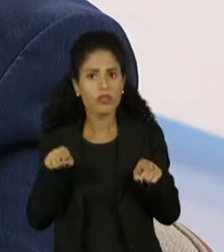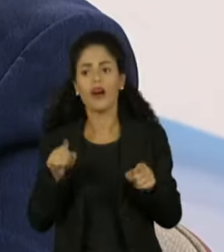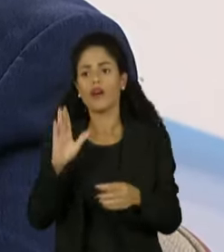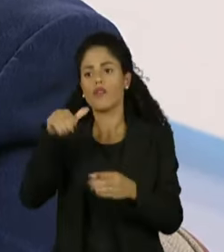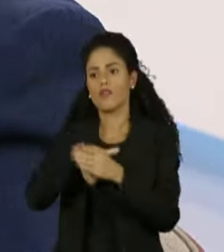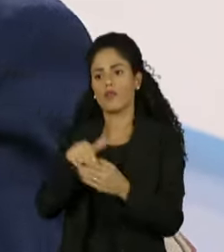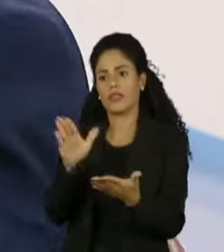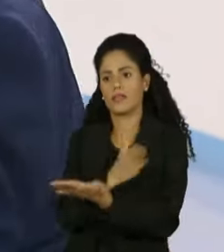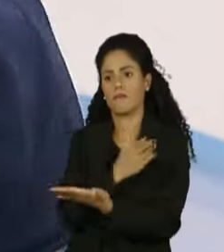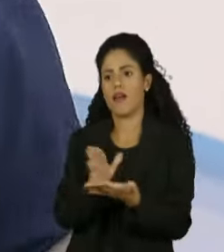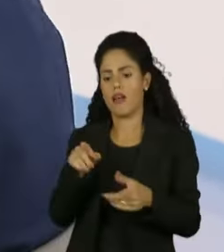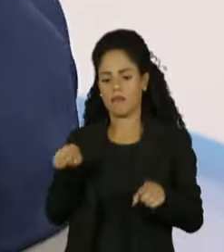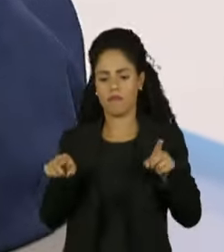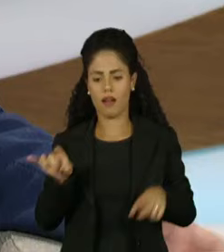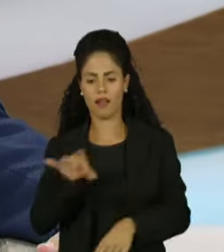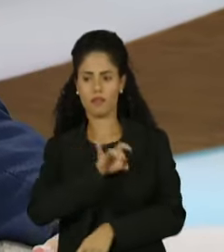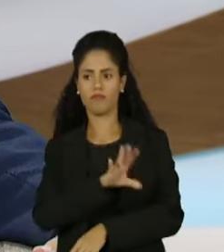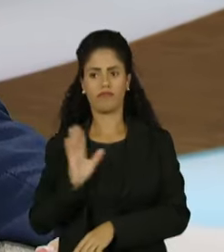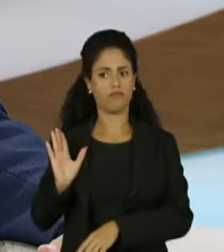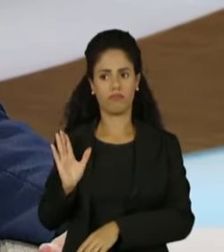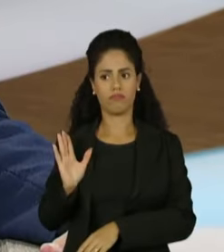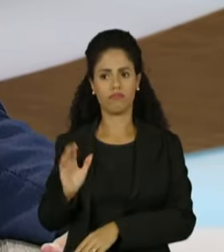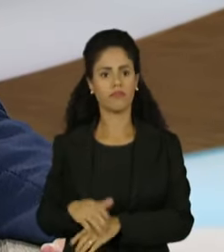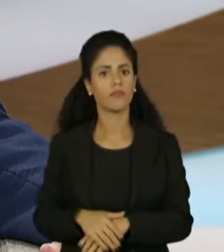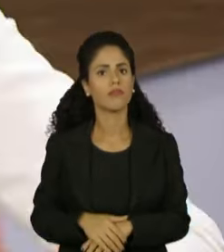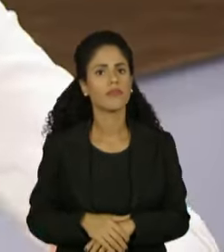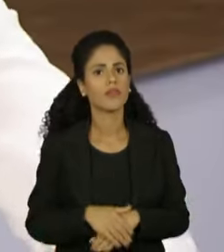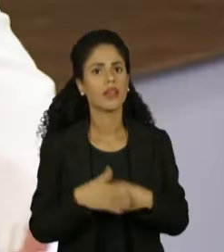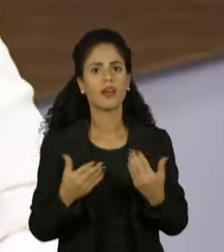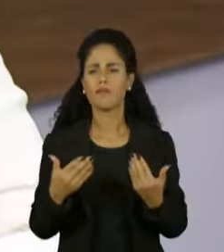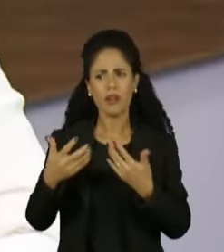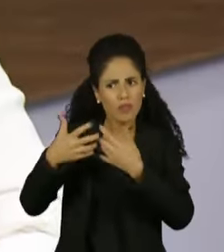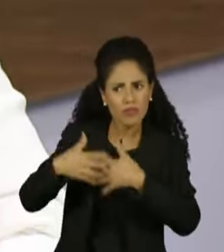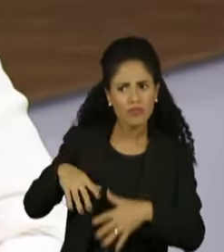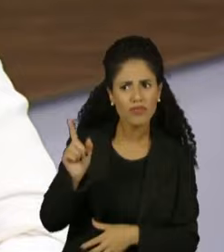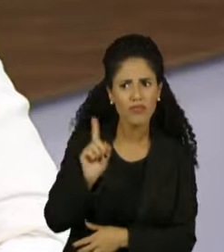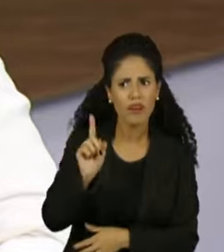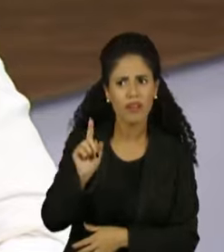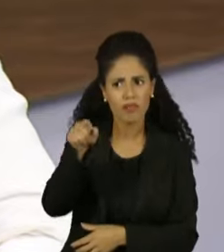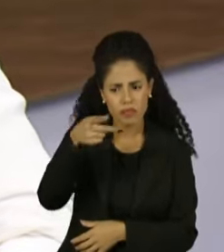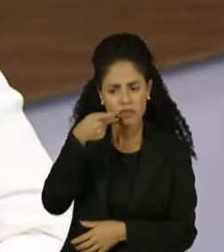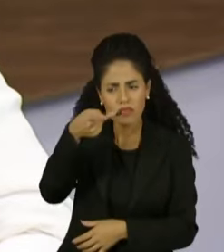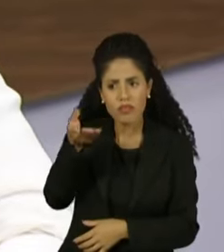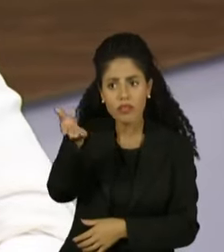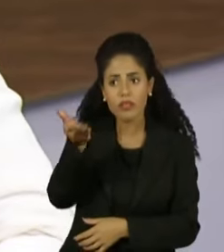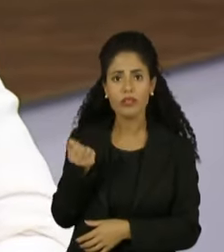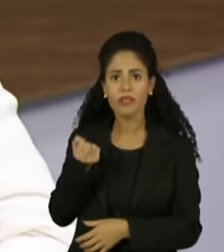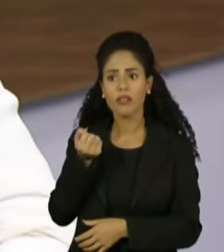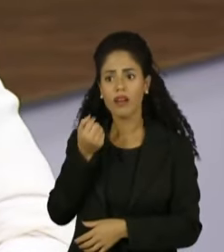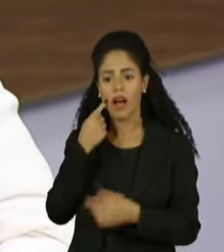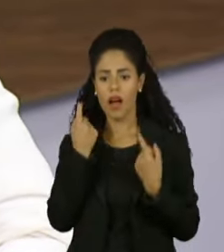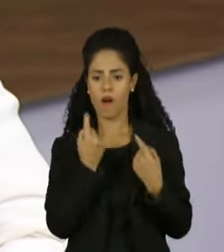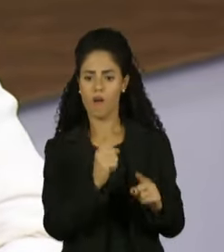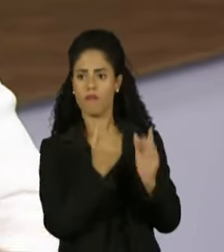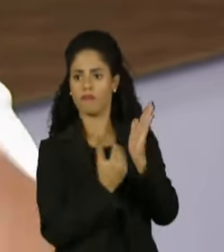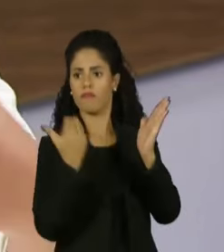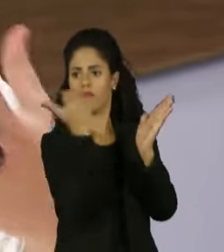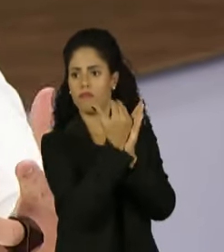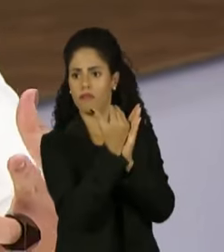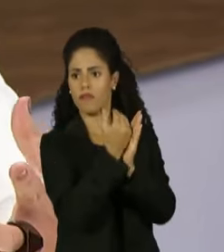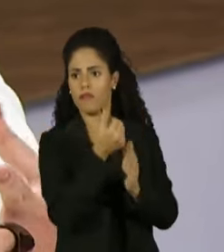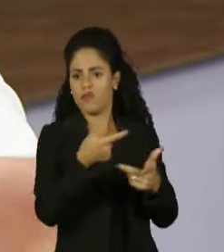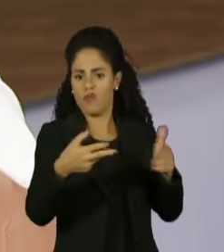Eu estou dizendo um fato. Porque claramente não está funcionando, né? O senhor está falando que é contra um excesso de